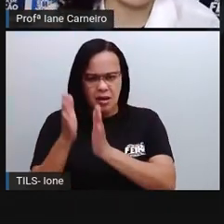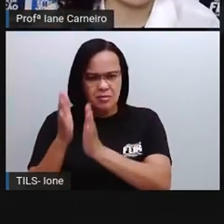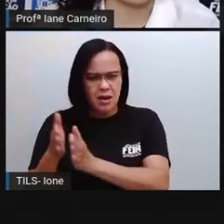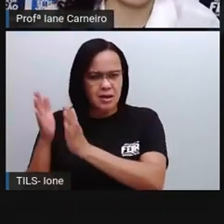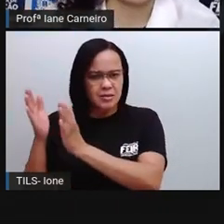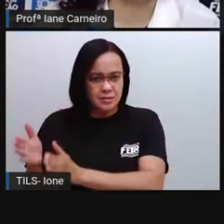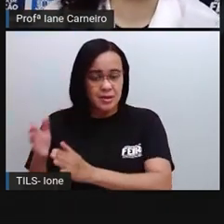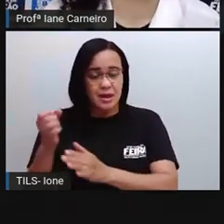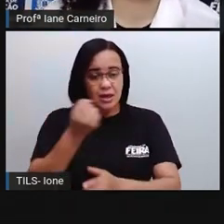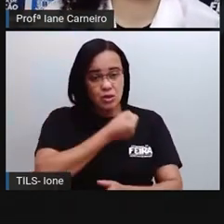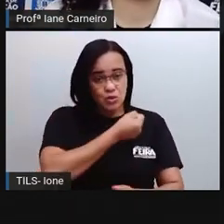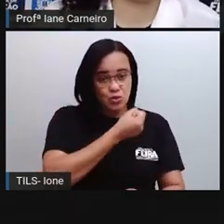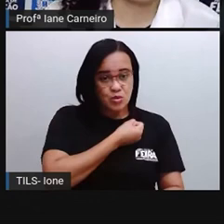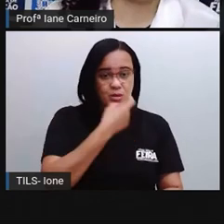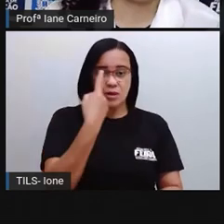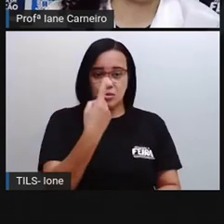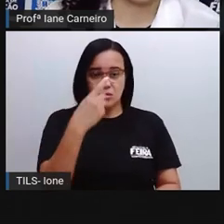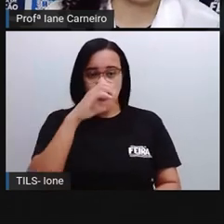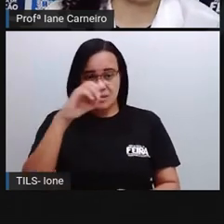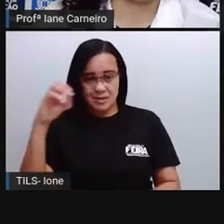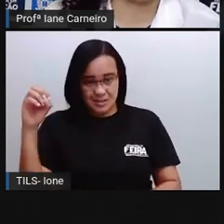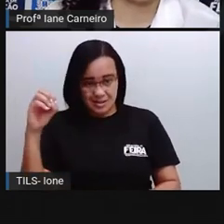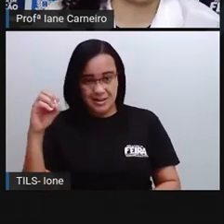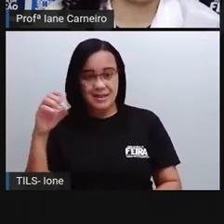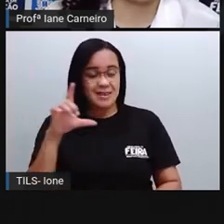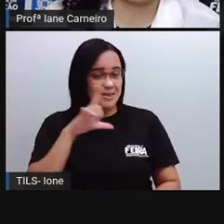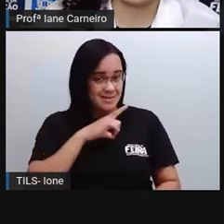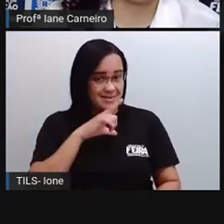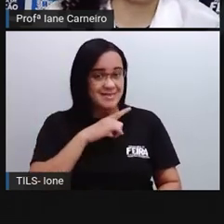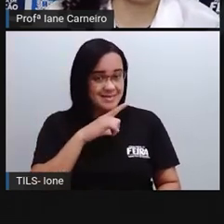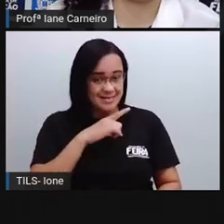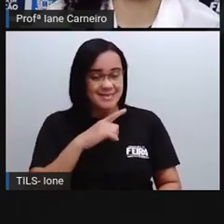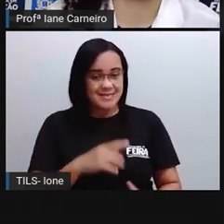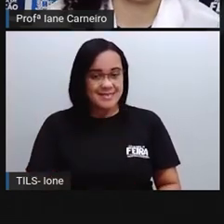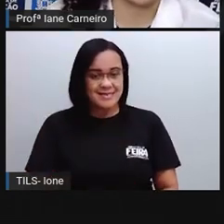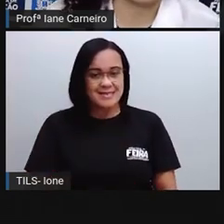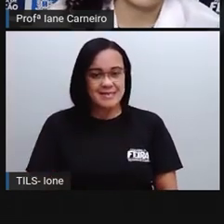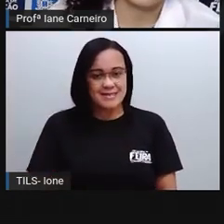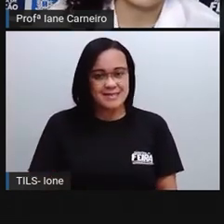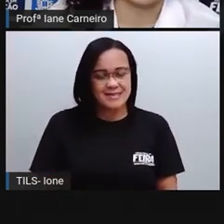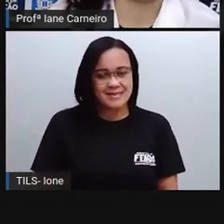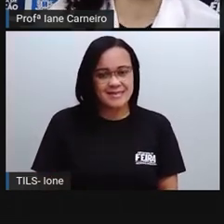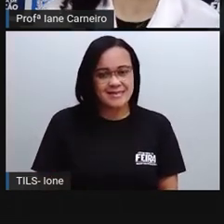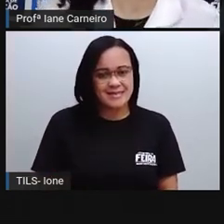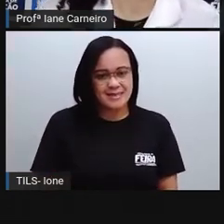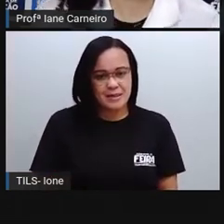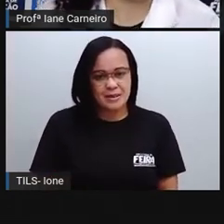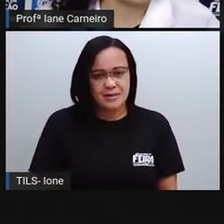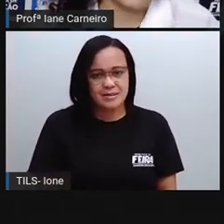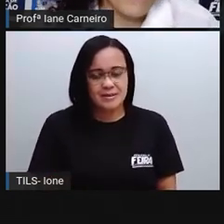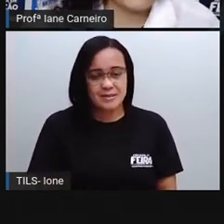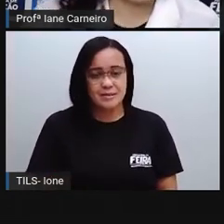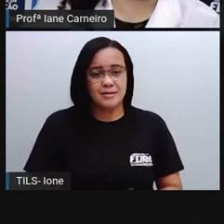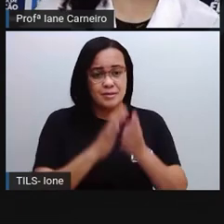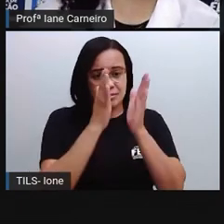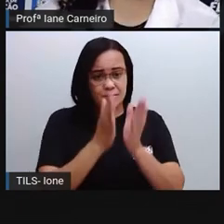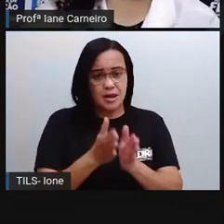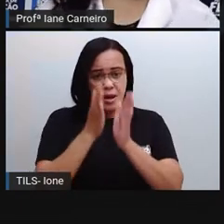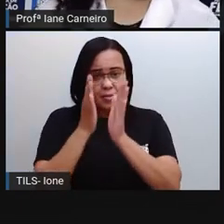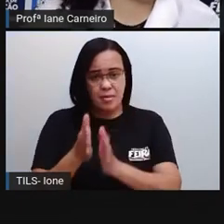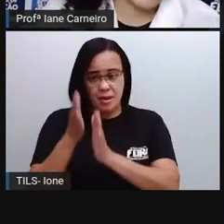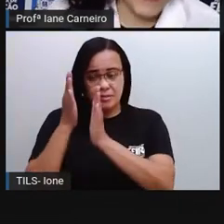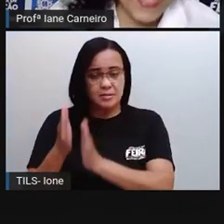100, tá bom? Então, a Prova vai escrever aqui pra vocês. Ó, o que é isso, Proiane? Regularidade. Na matemática,